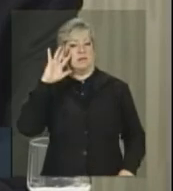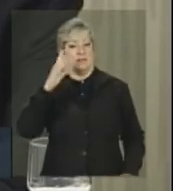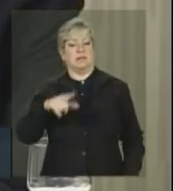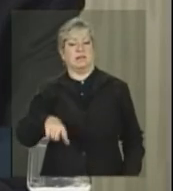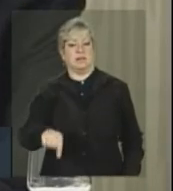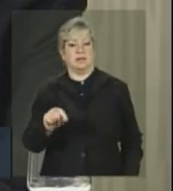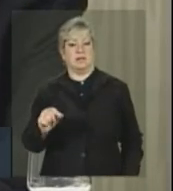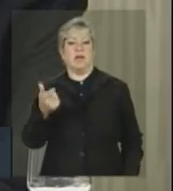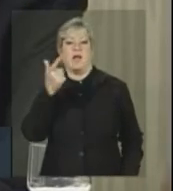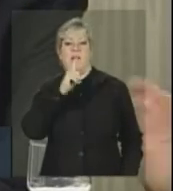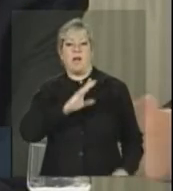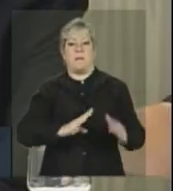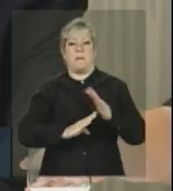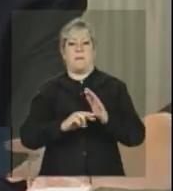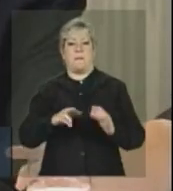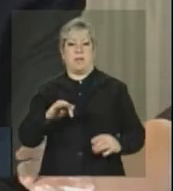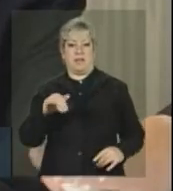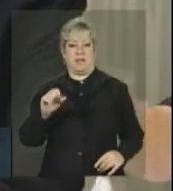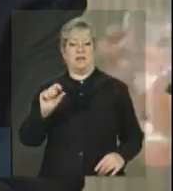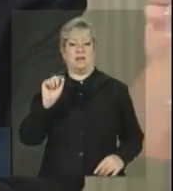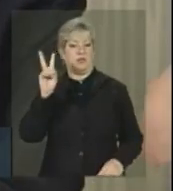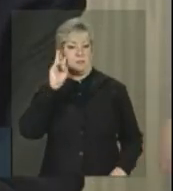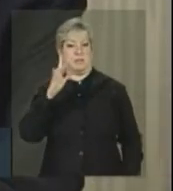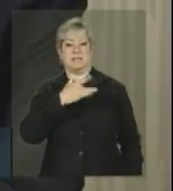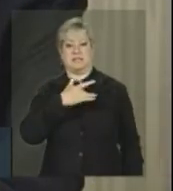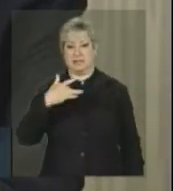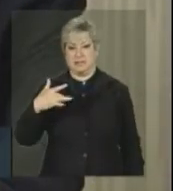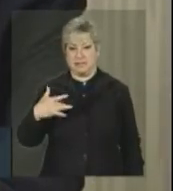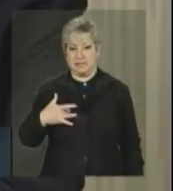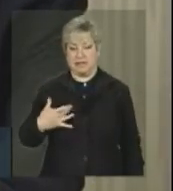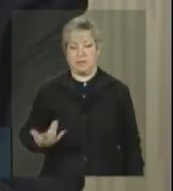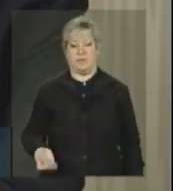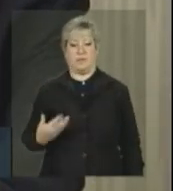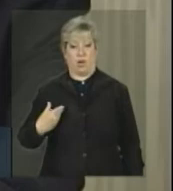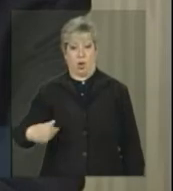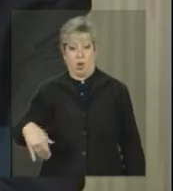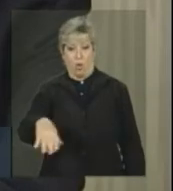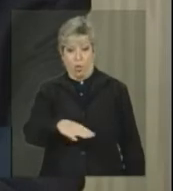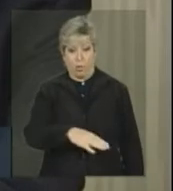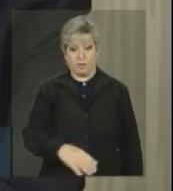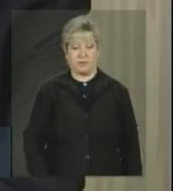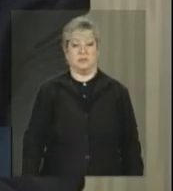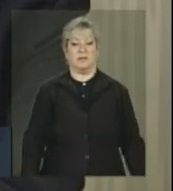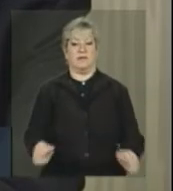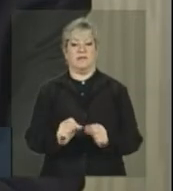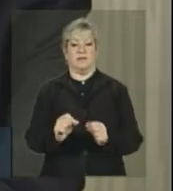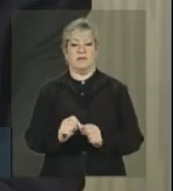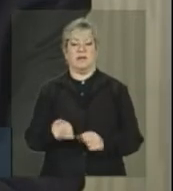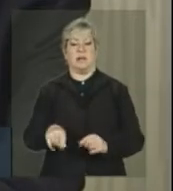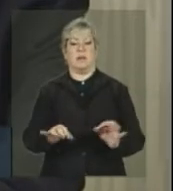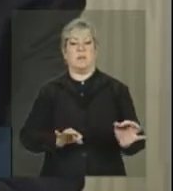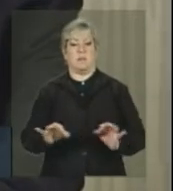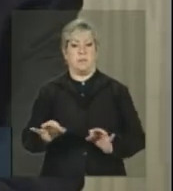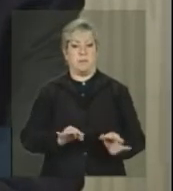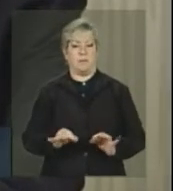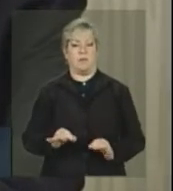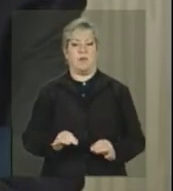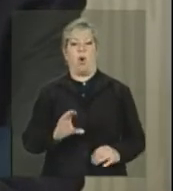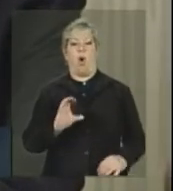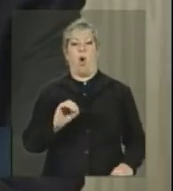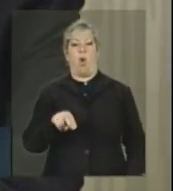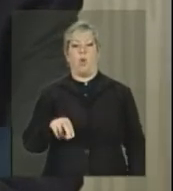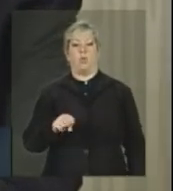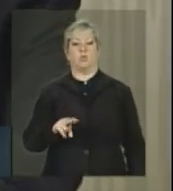alcance das metas. Vou citar alguns exemplos da saúde. Nós criamos essa modalidade do consultório na rua,